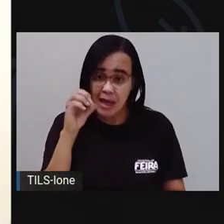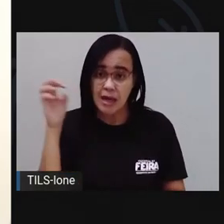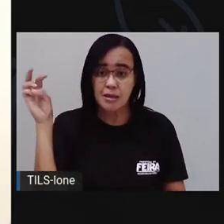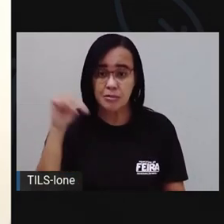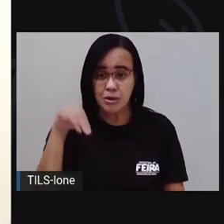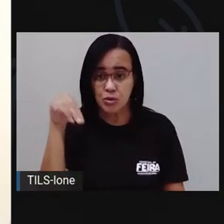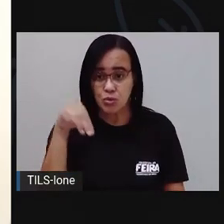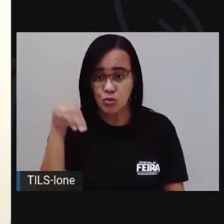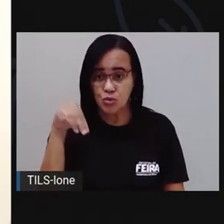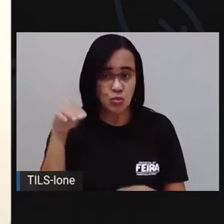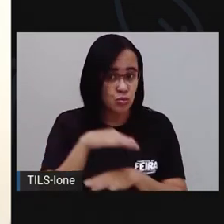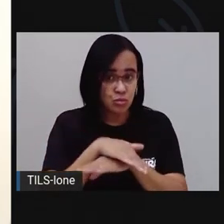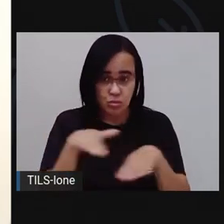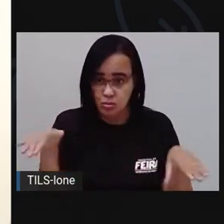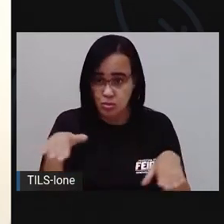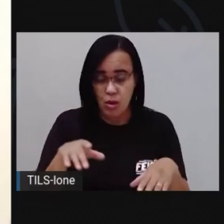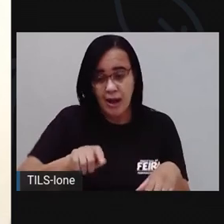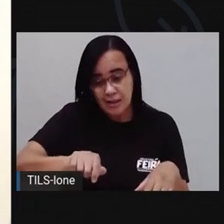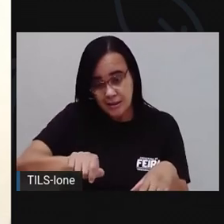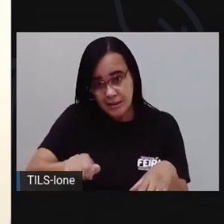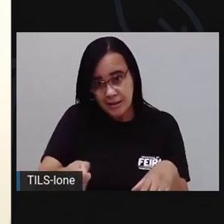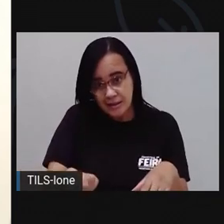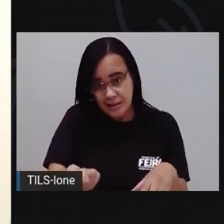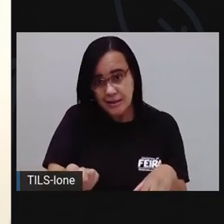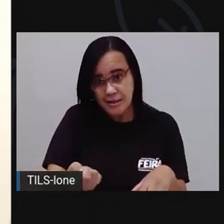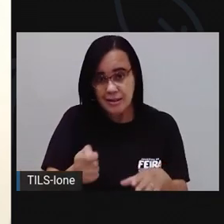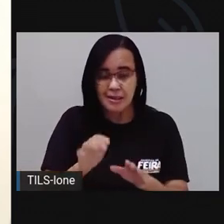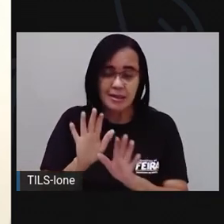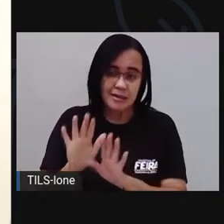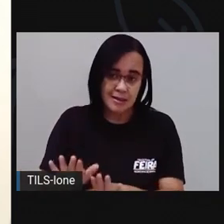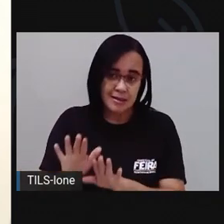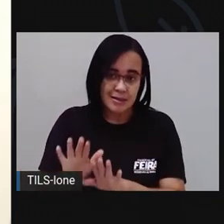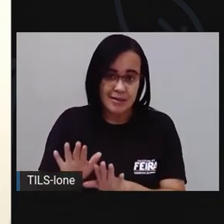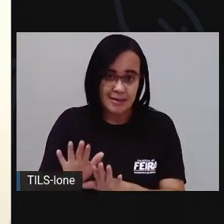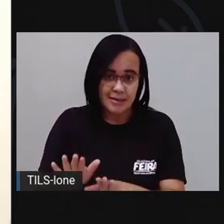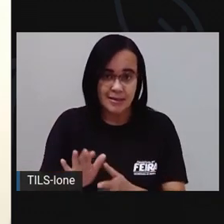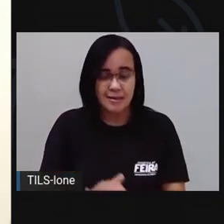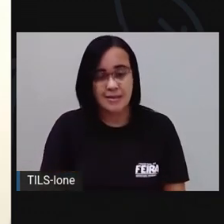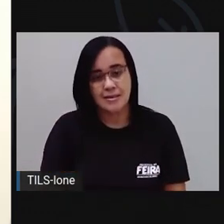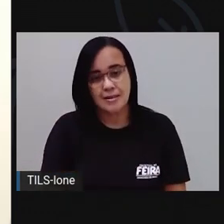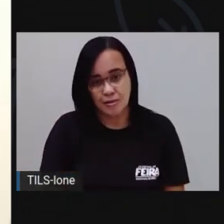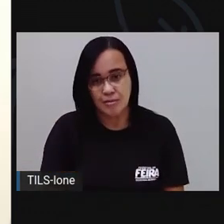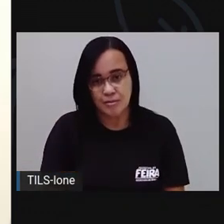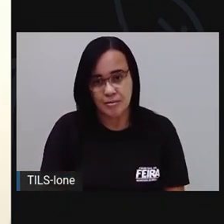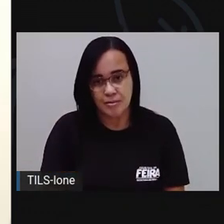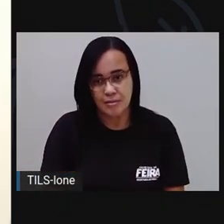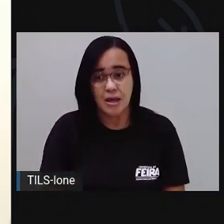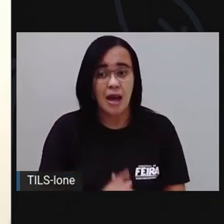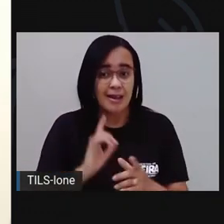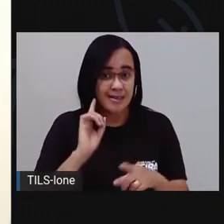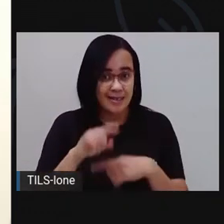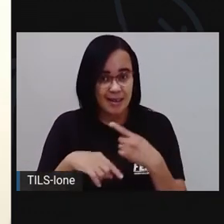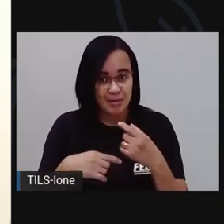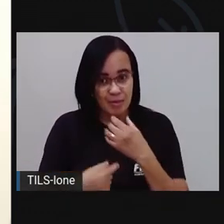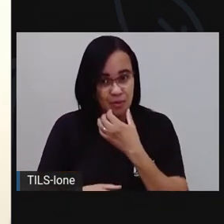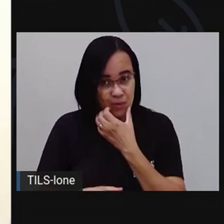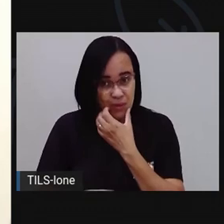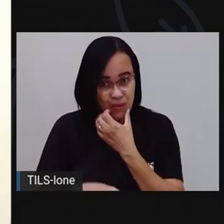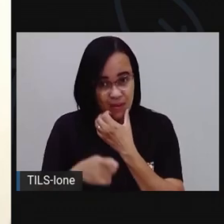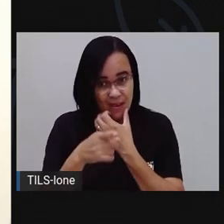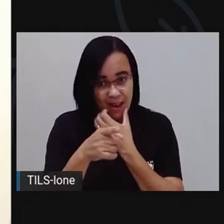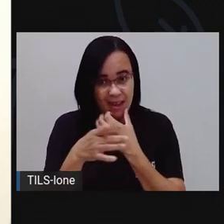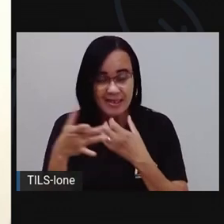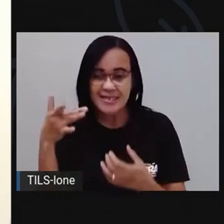tá bom? Aí você desliga e deixa ele descansando lá um pouquinho. abre ainda não, porque sai muito vapor. E aí depois, ó. Que